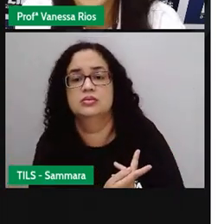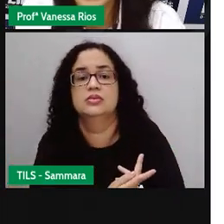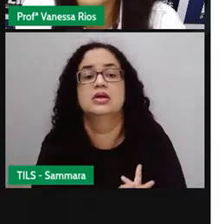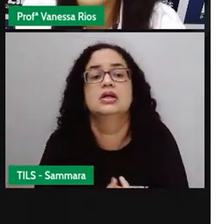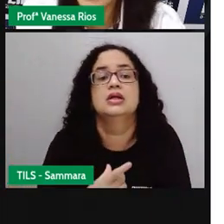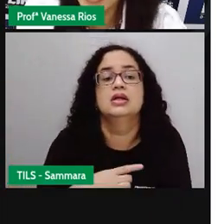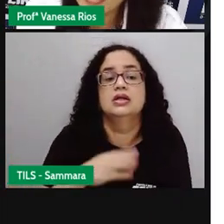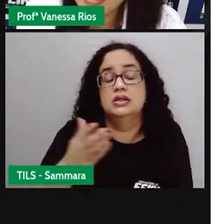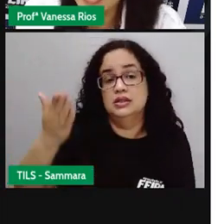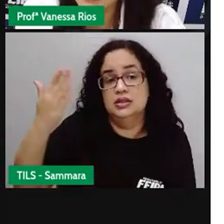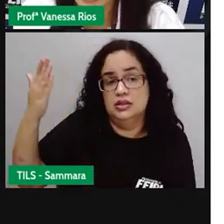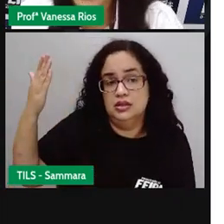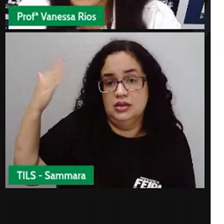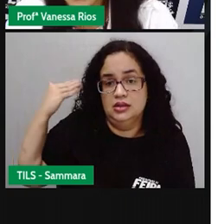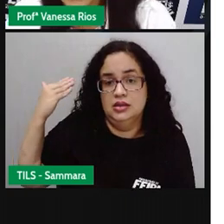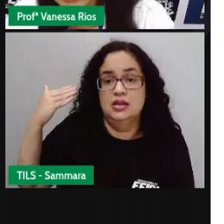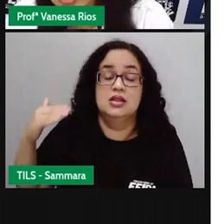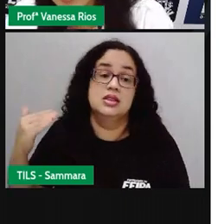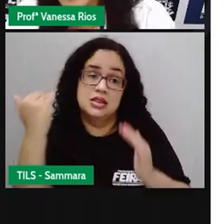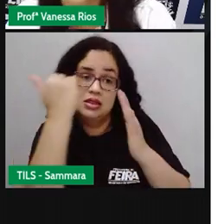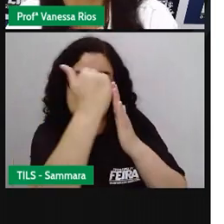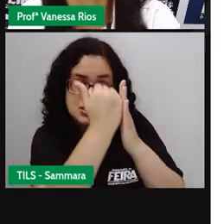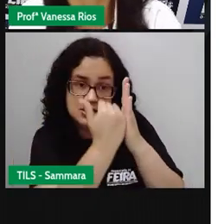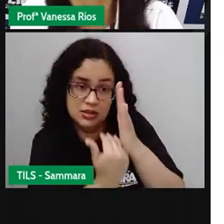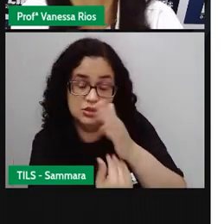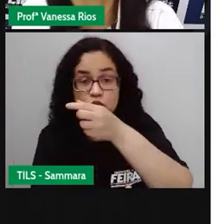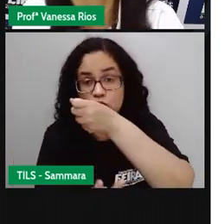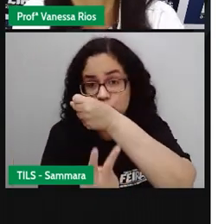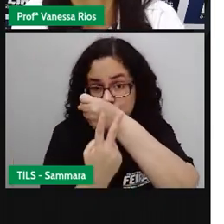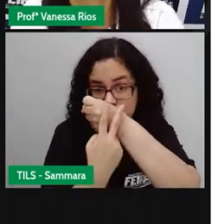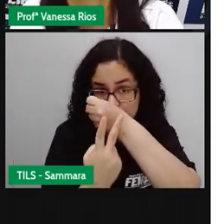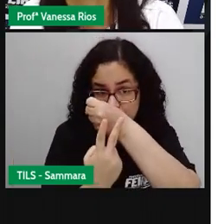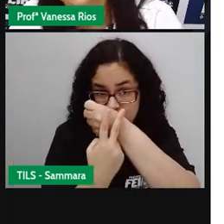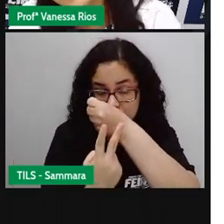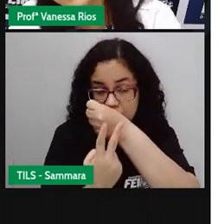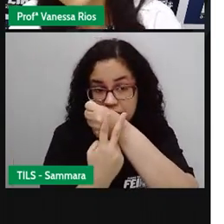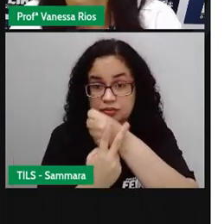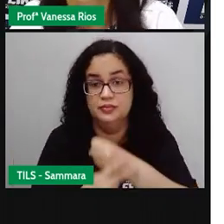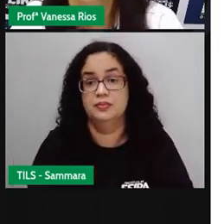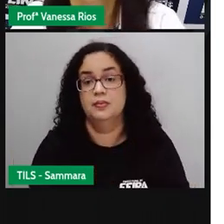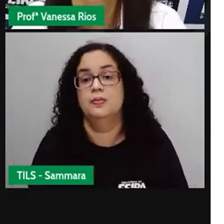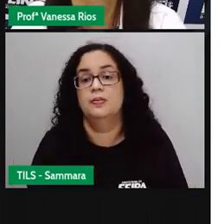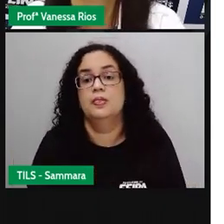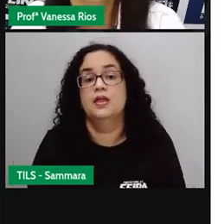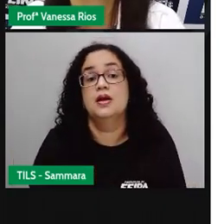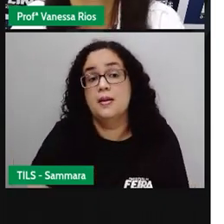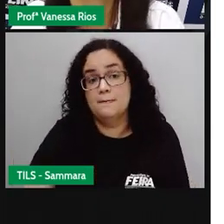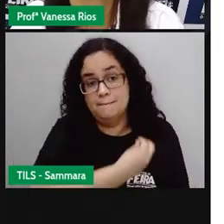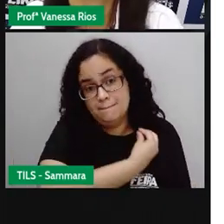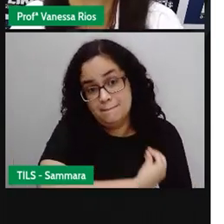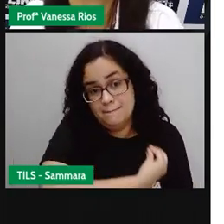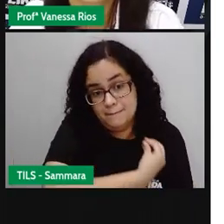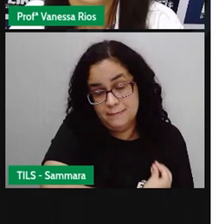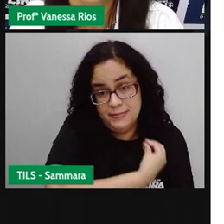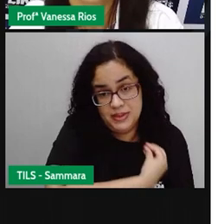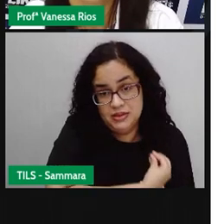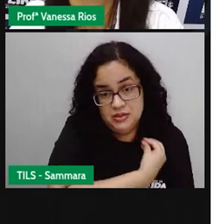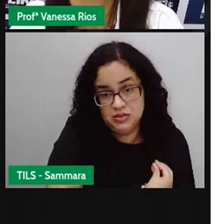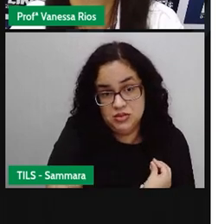que já está lá atrás, nessa linha do tempo aí, nesse percurso do tempo. O presente